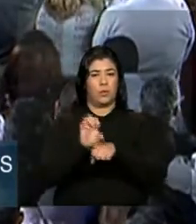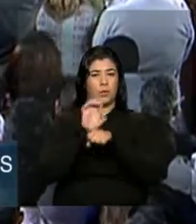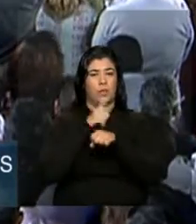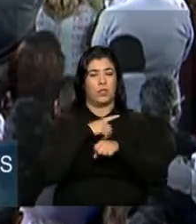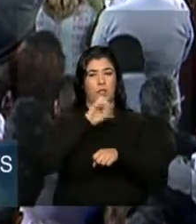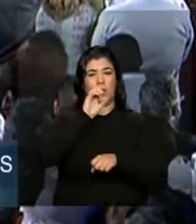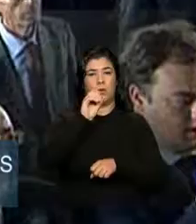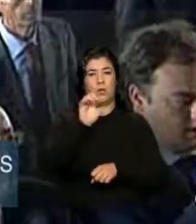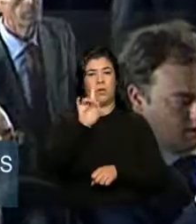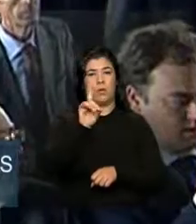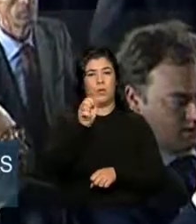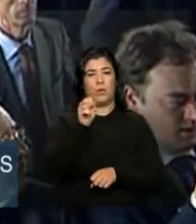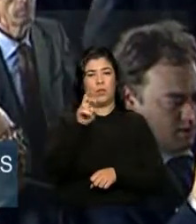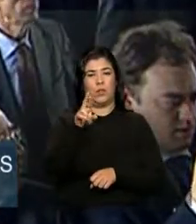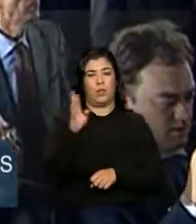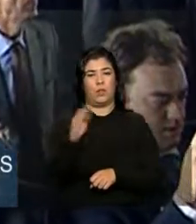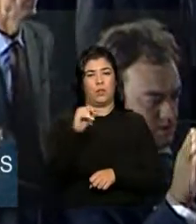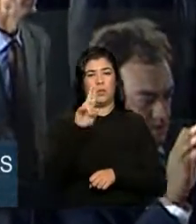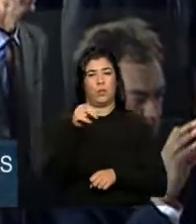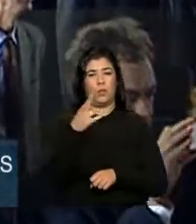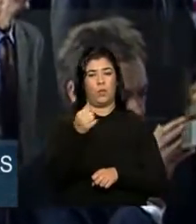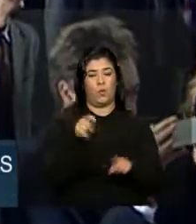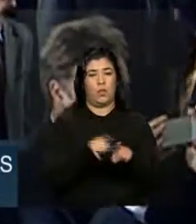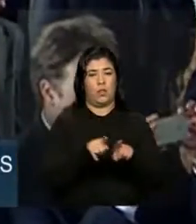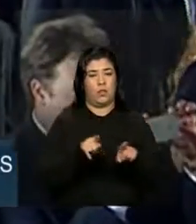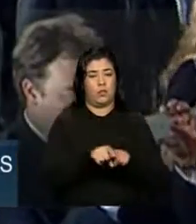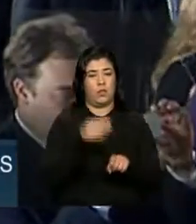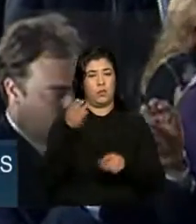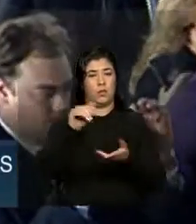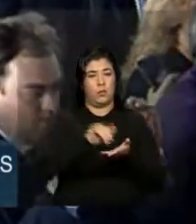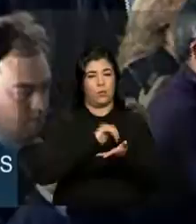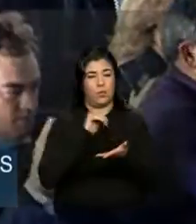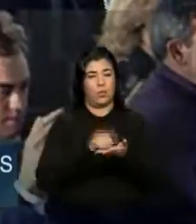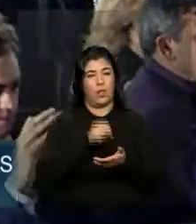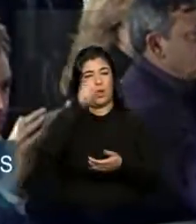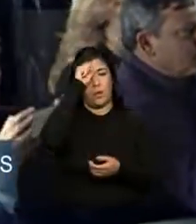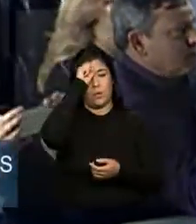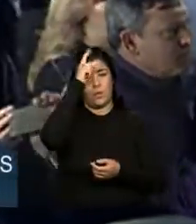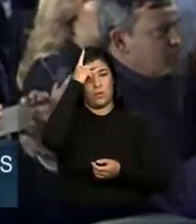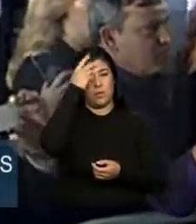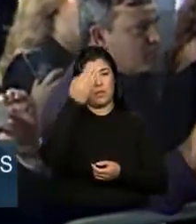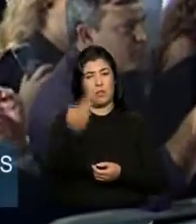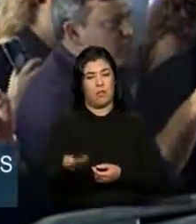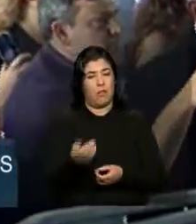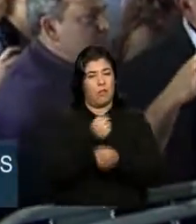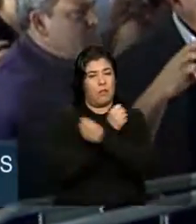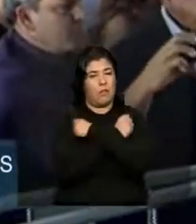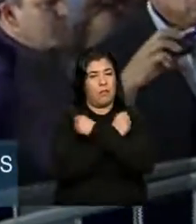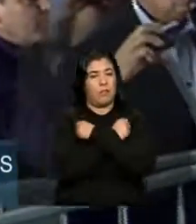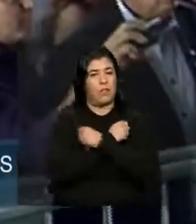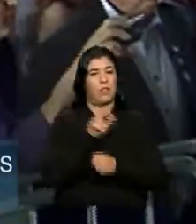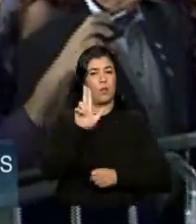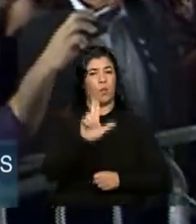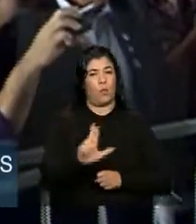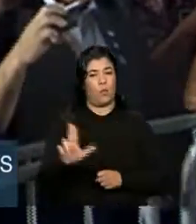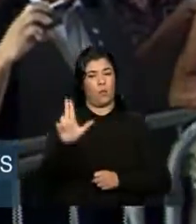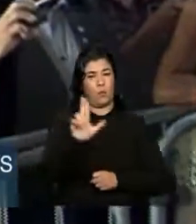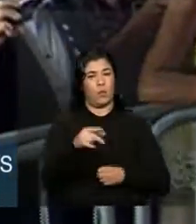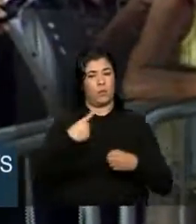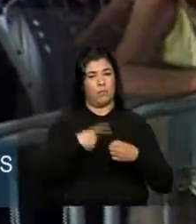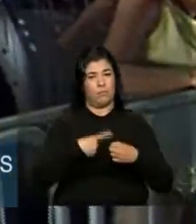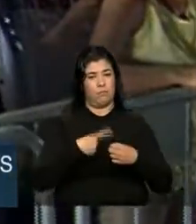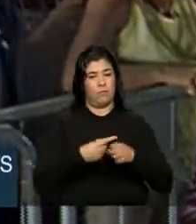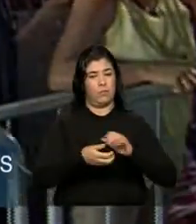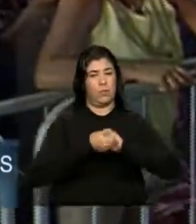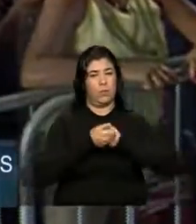Cunha, muito obrigado secretário. Cumprimentar o prefeito da nossa querida Uberlândia, no qual